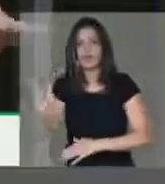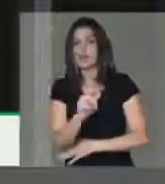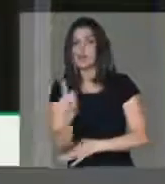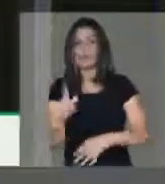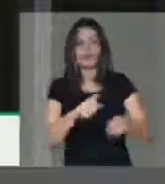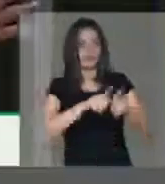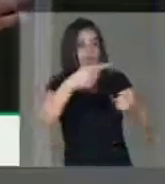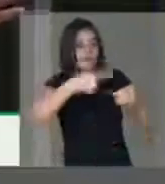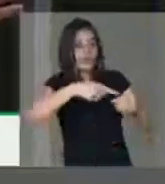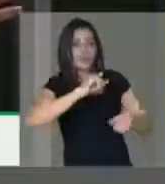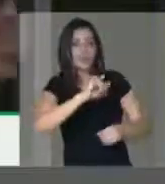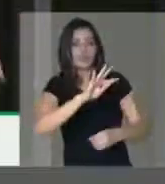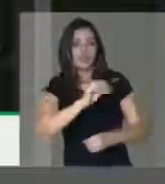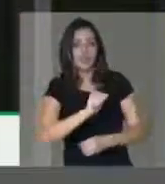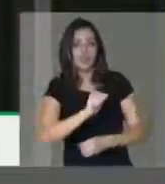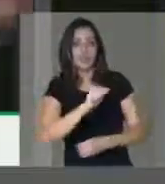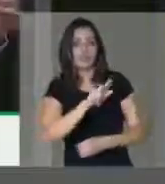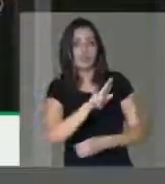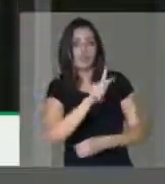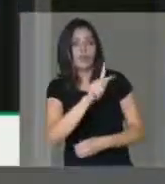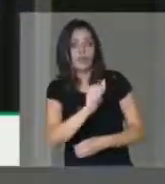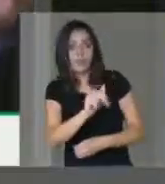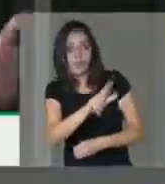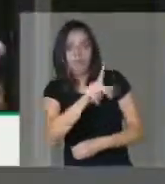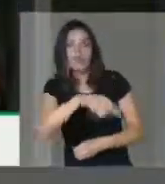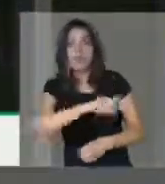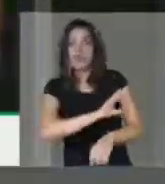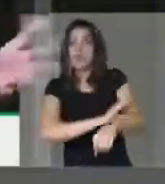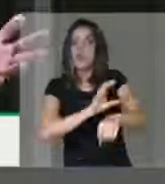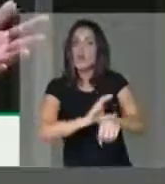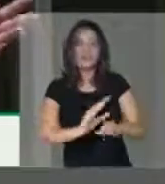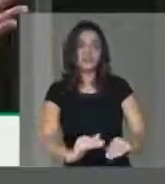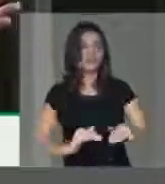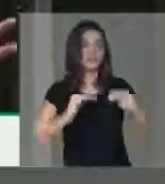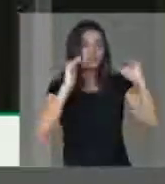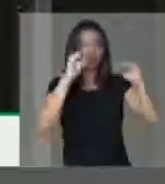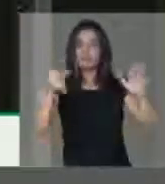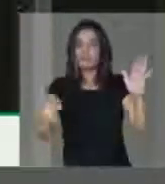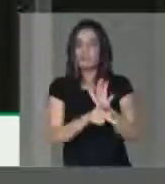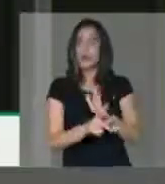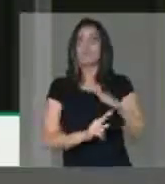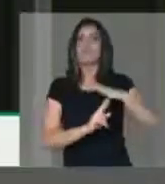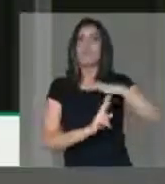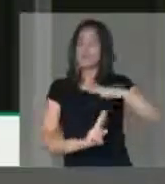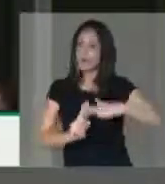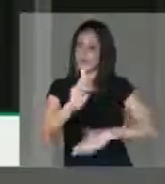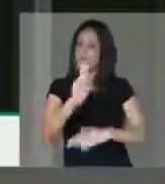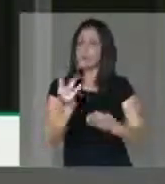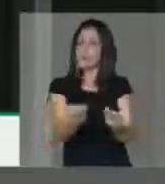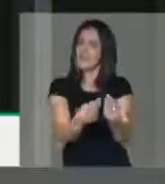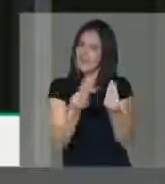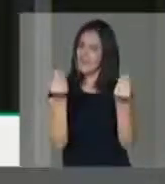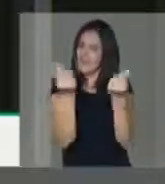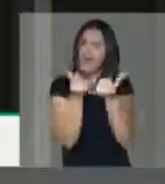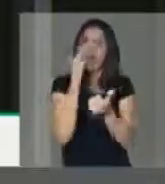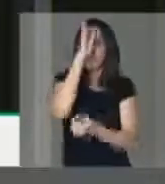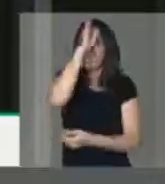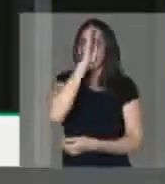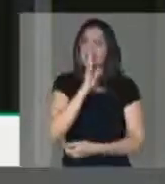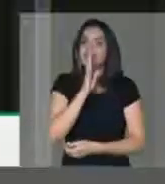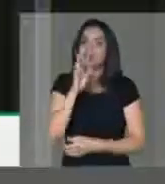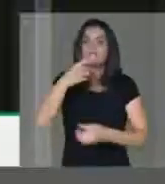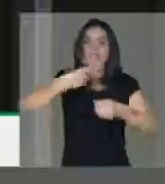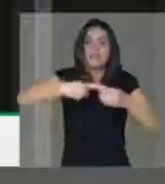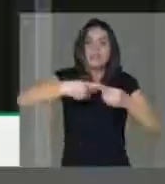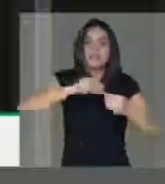também está em festa de poder ter curso superior da universidade, ou seja, de qualidade e gratuito, o